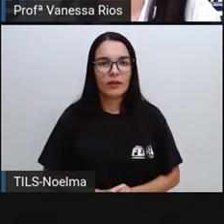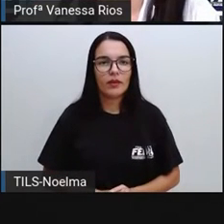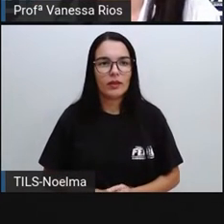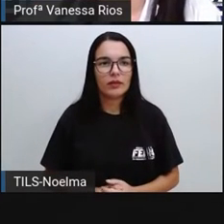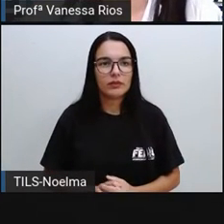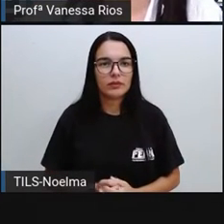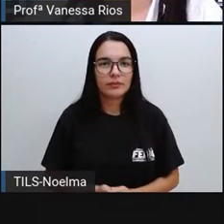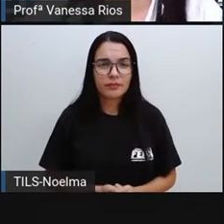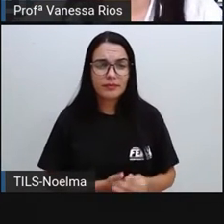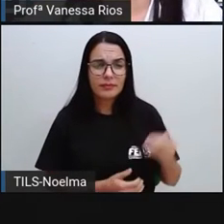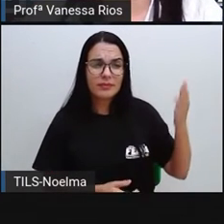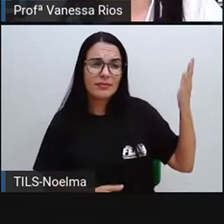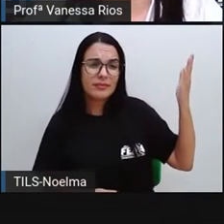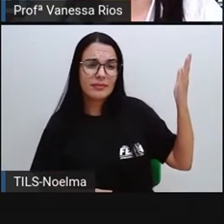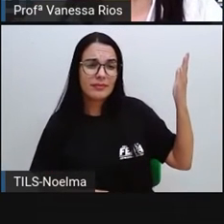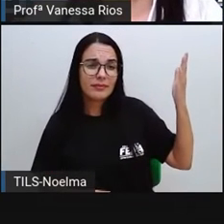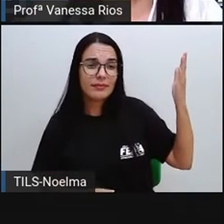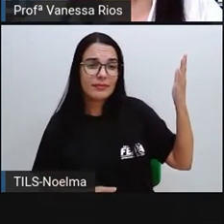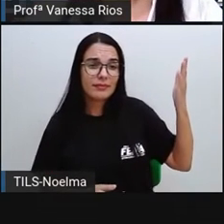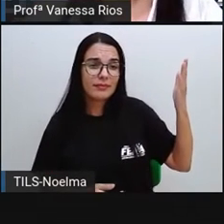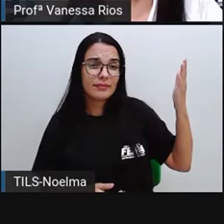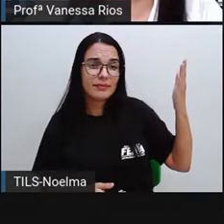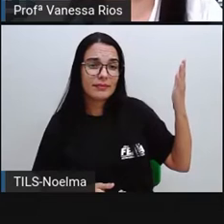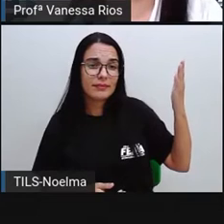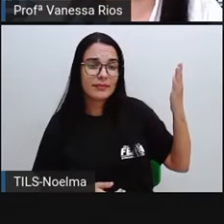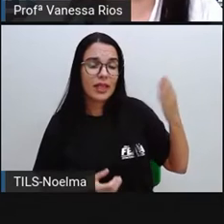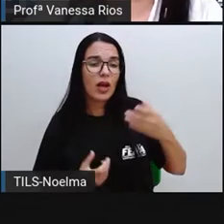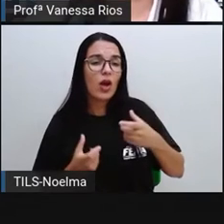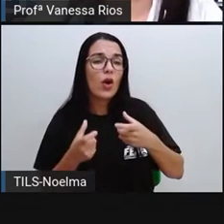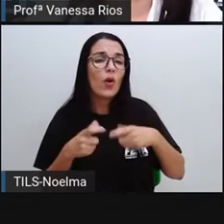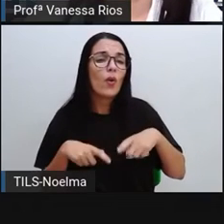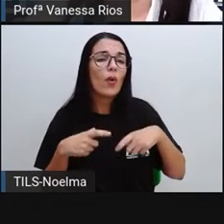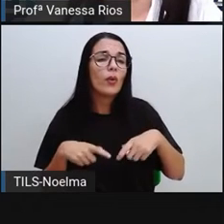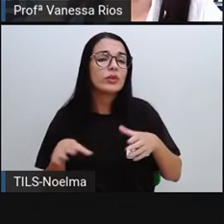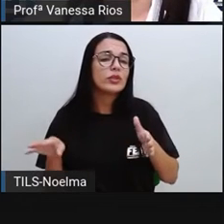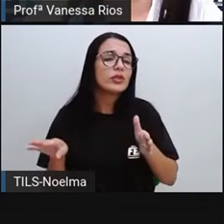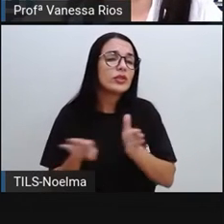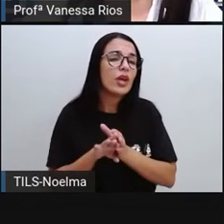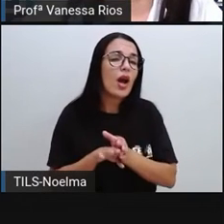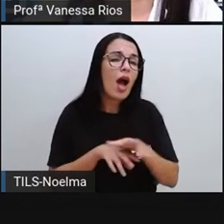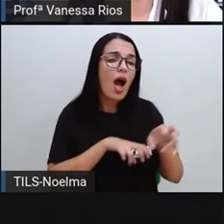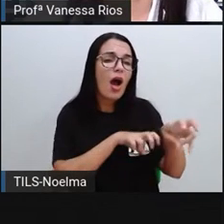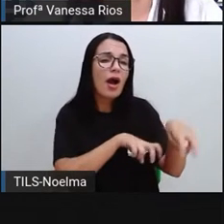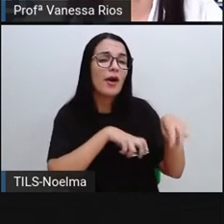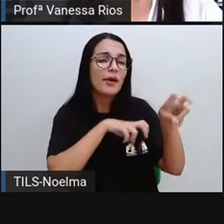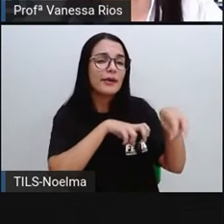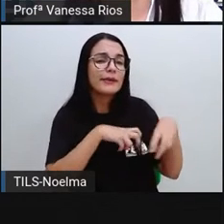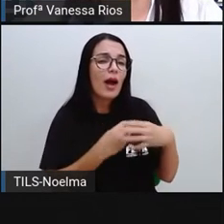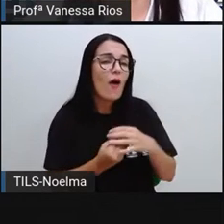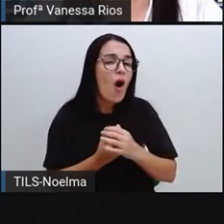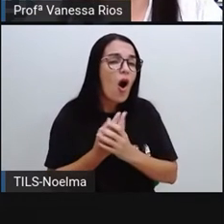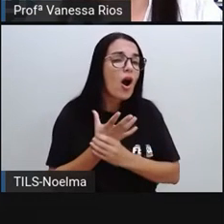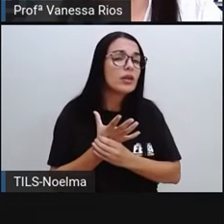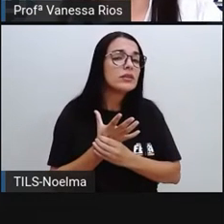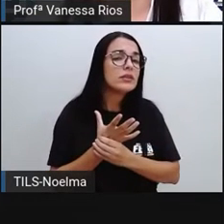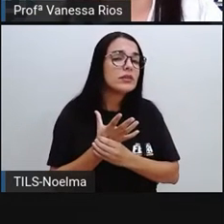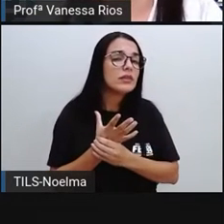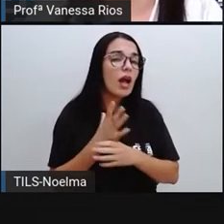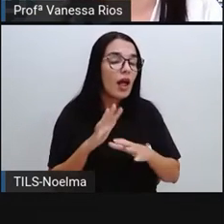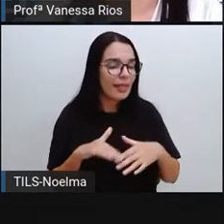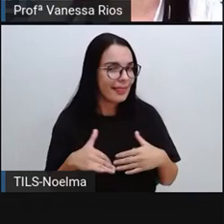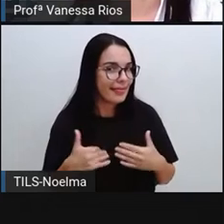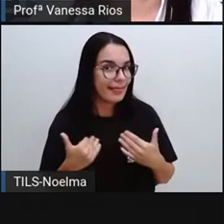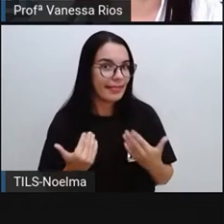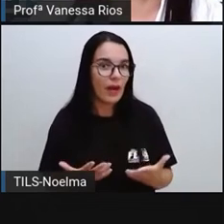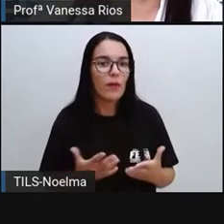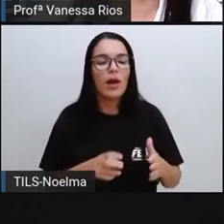E aí, qual é a origem da agricultura? Olhem só. A agricultura marcou o início